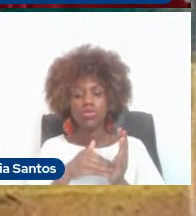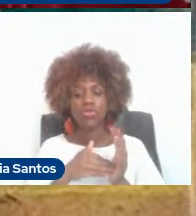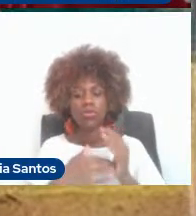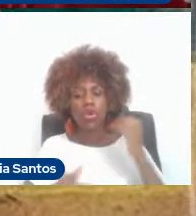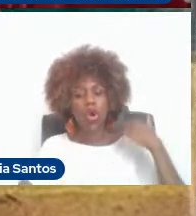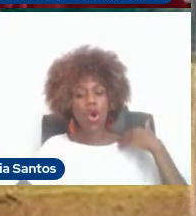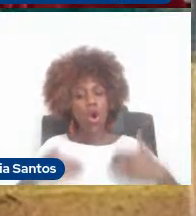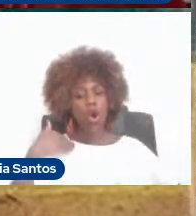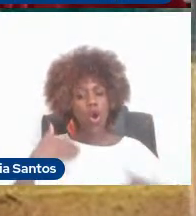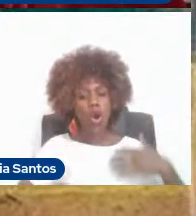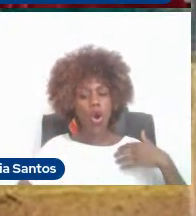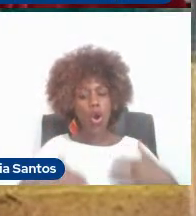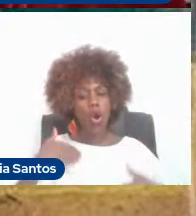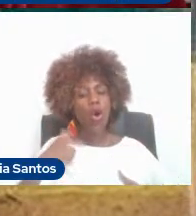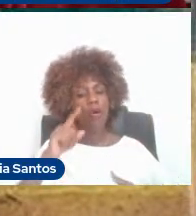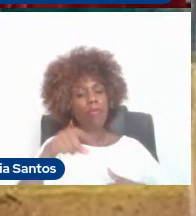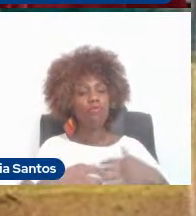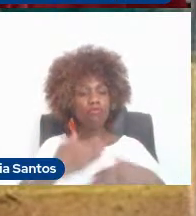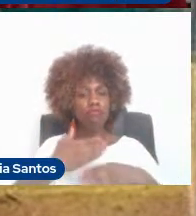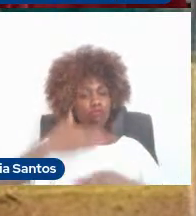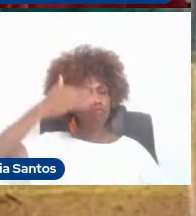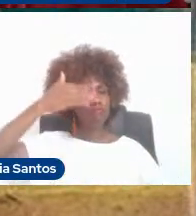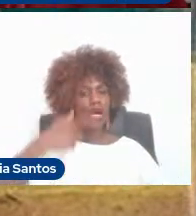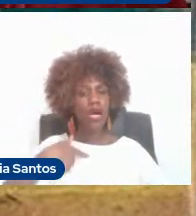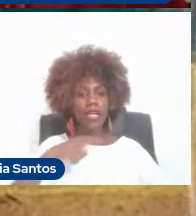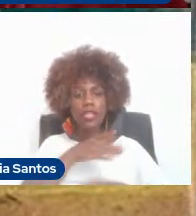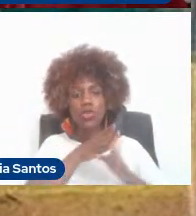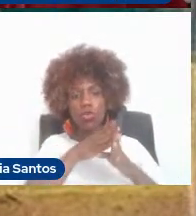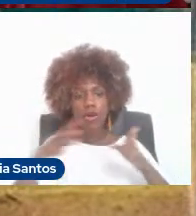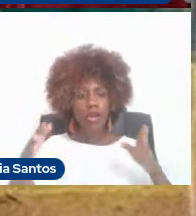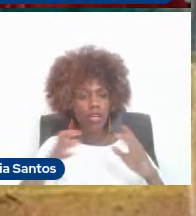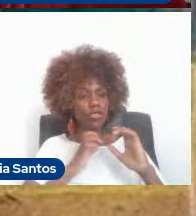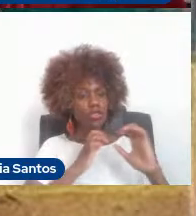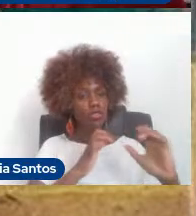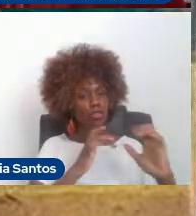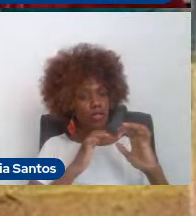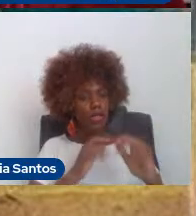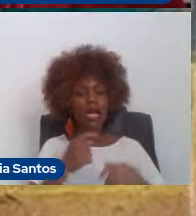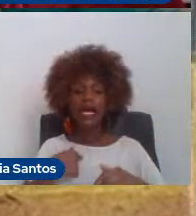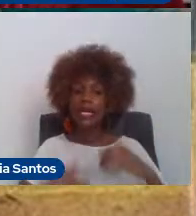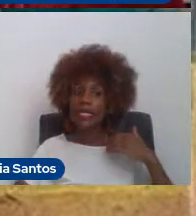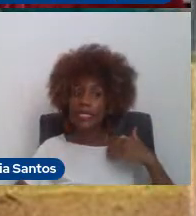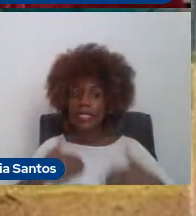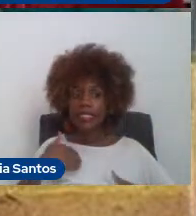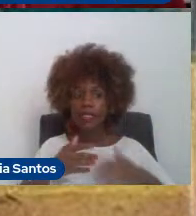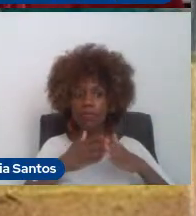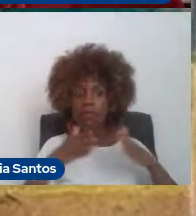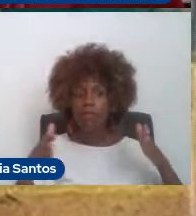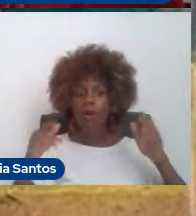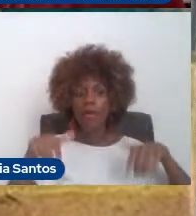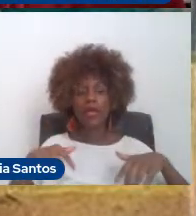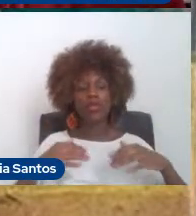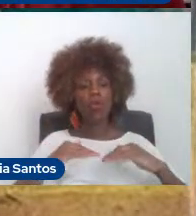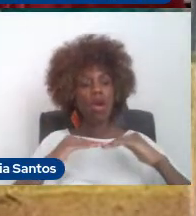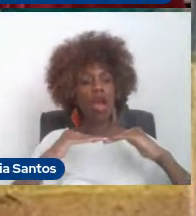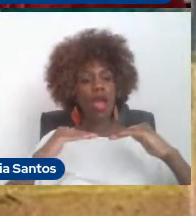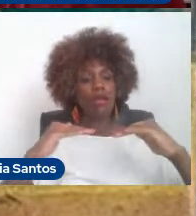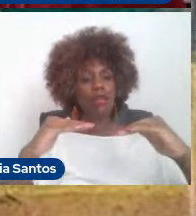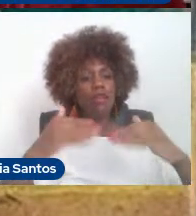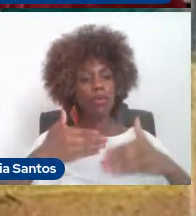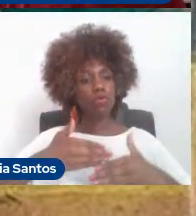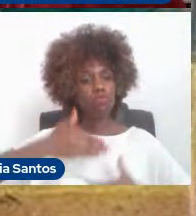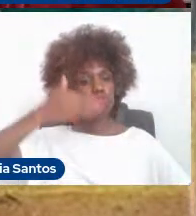geral durante a performance. Então, essa preocupação com o equilíbrio já é comentada